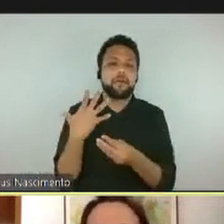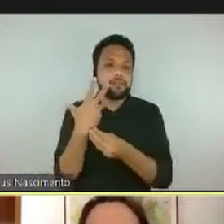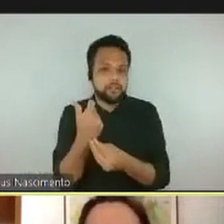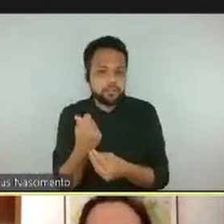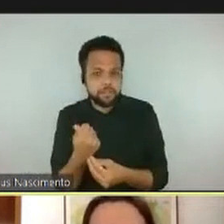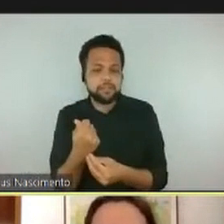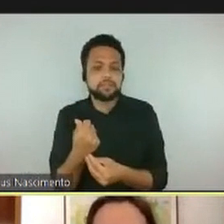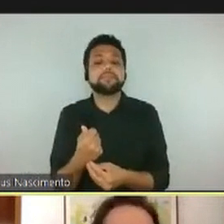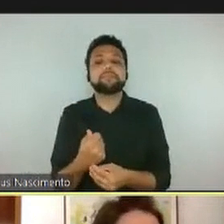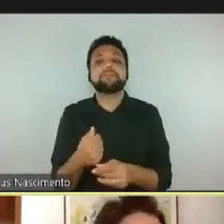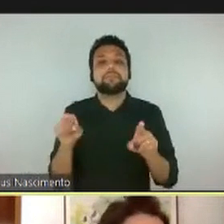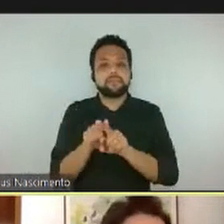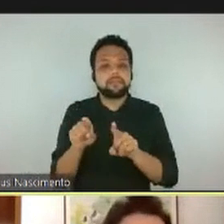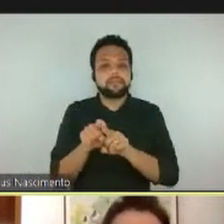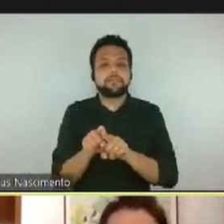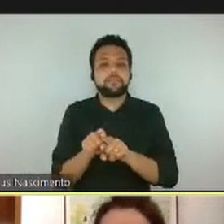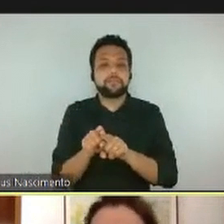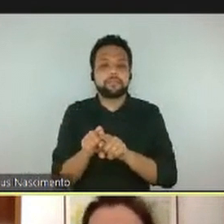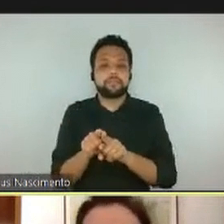em seguida,